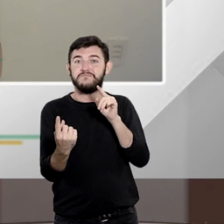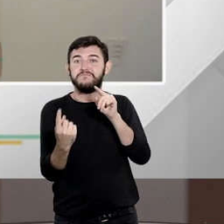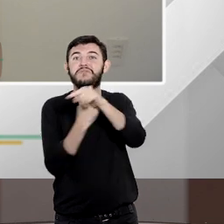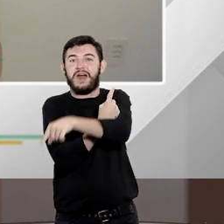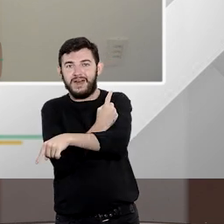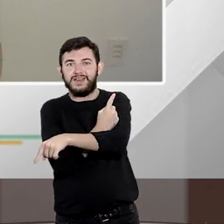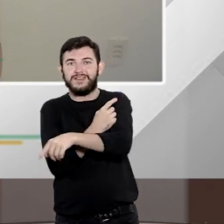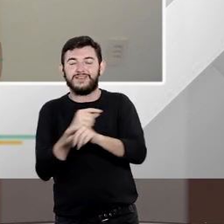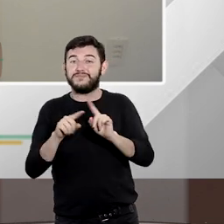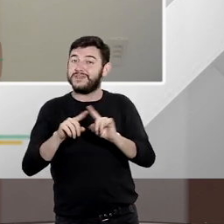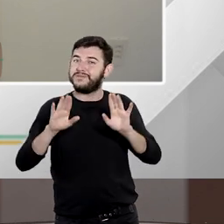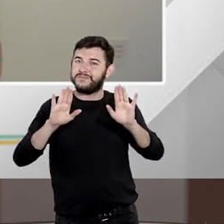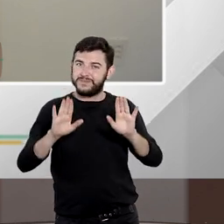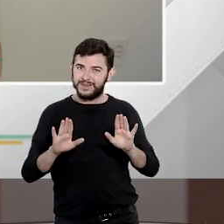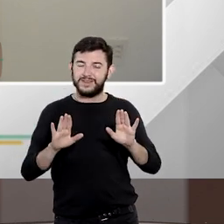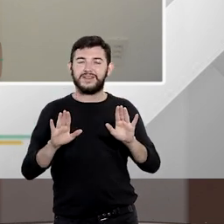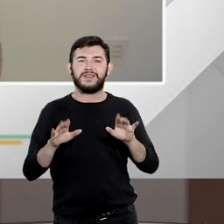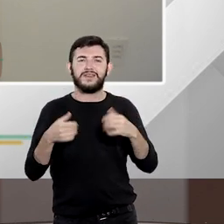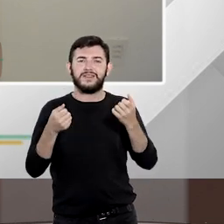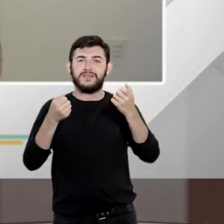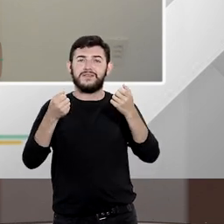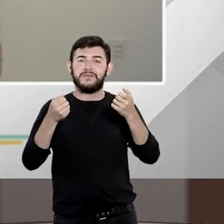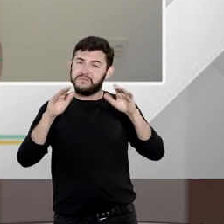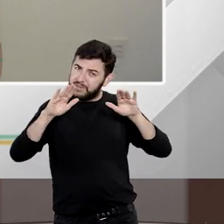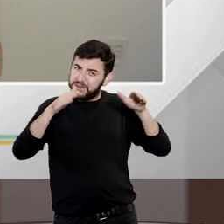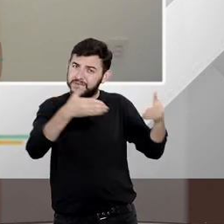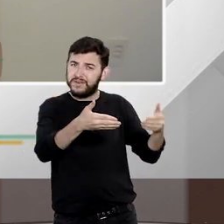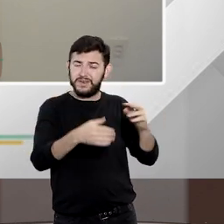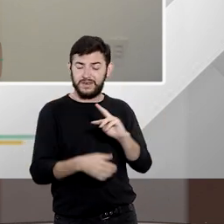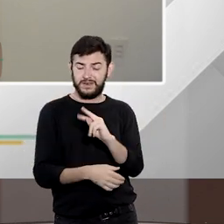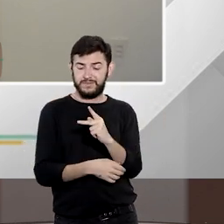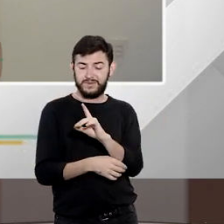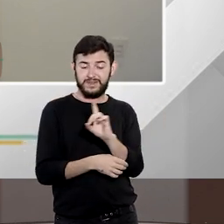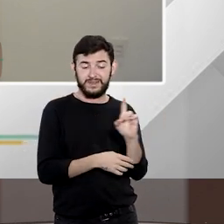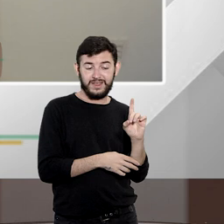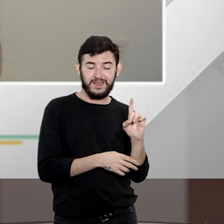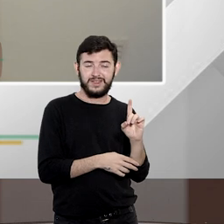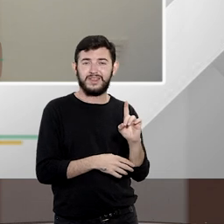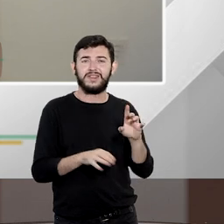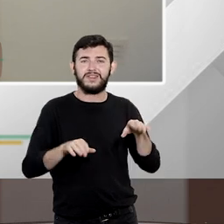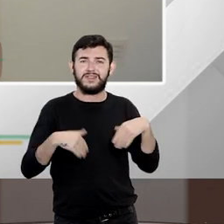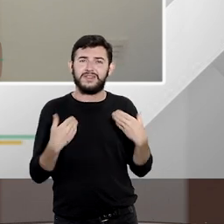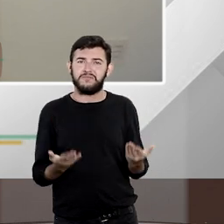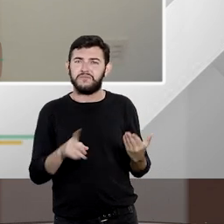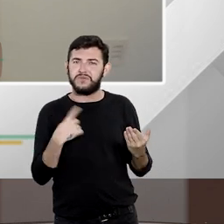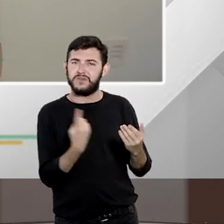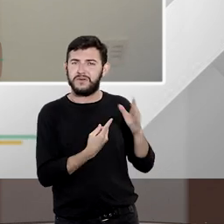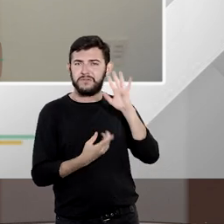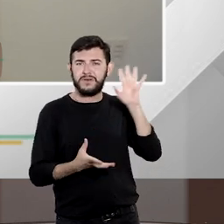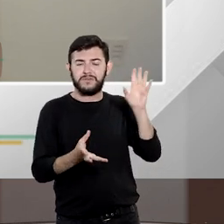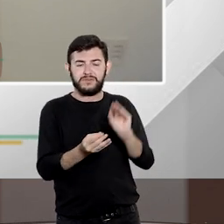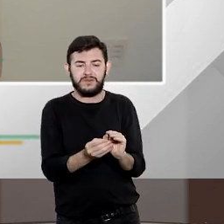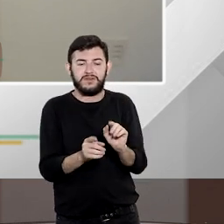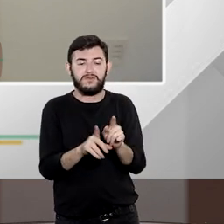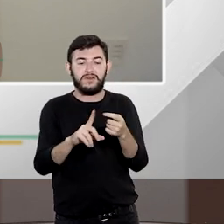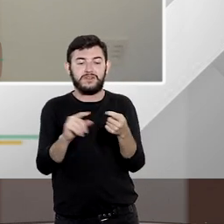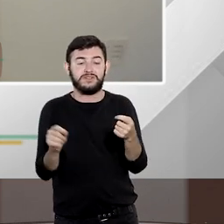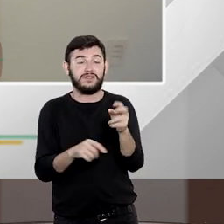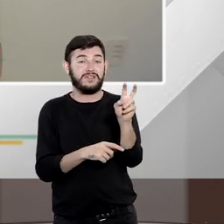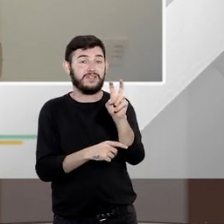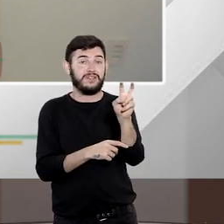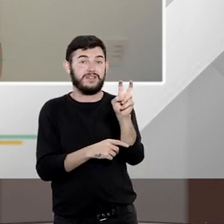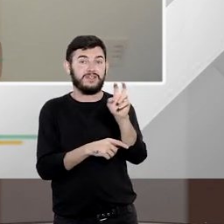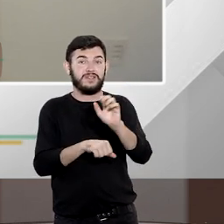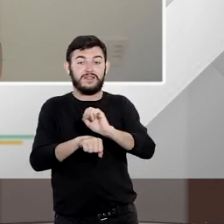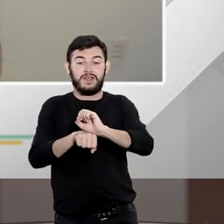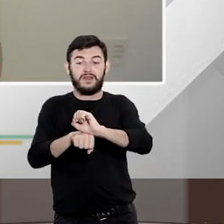especificamente em relação ao habeas data também lá na parte final do artigo 5 da constituição lá no inciso